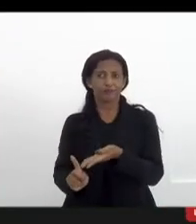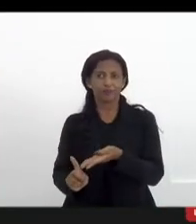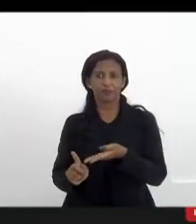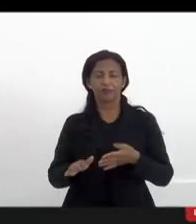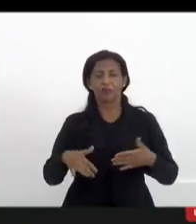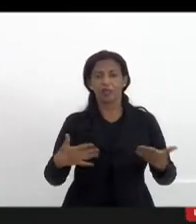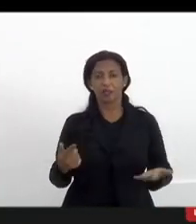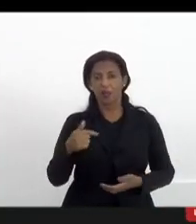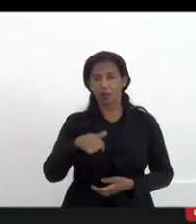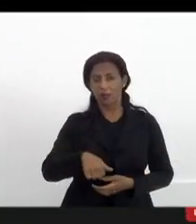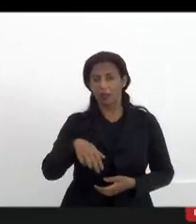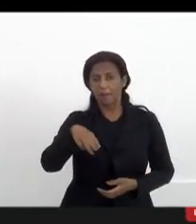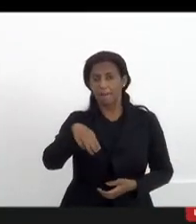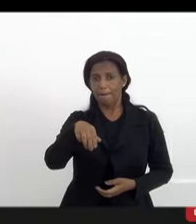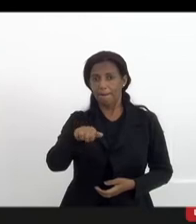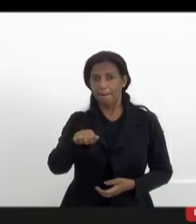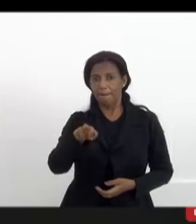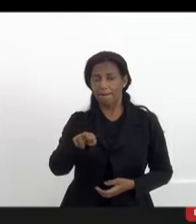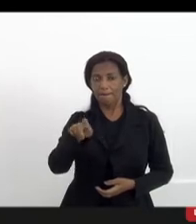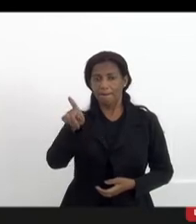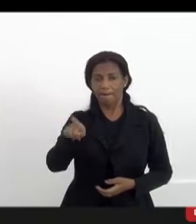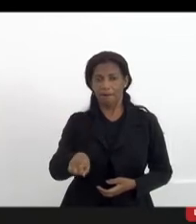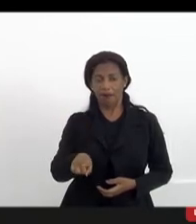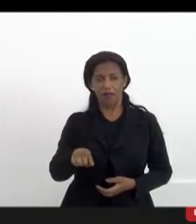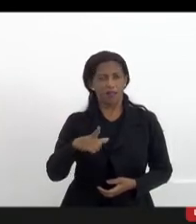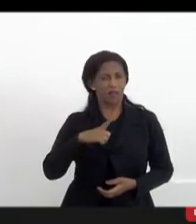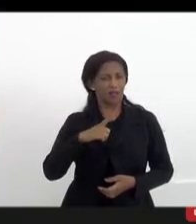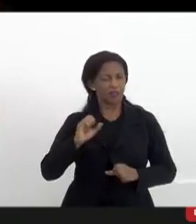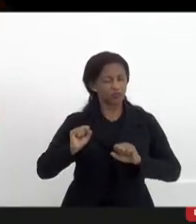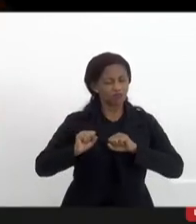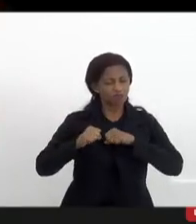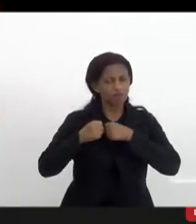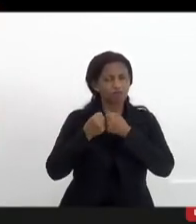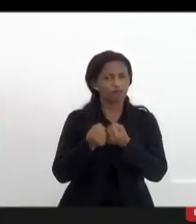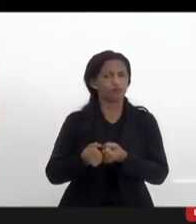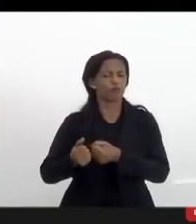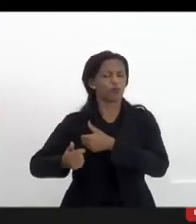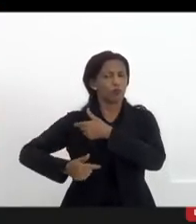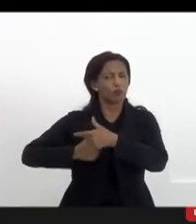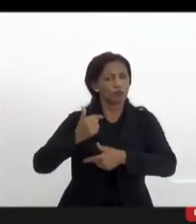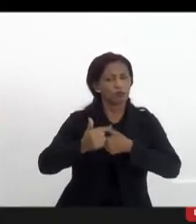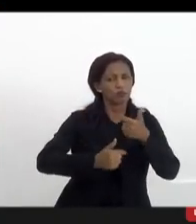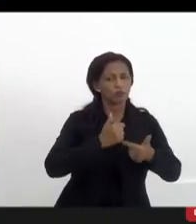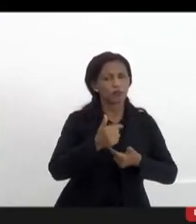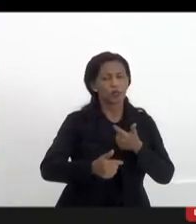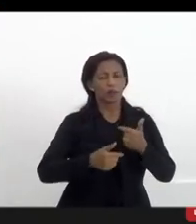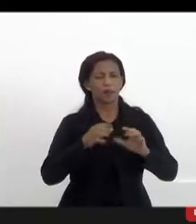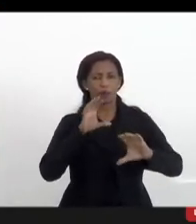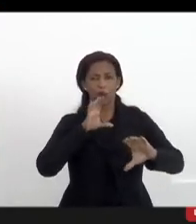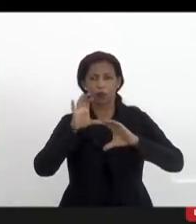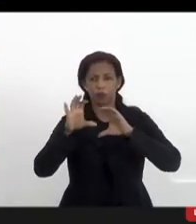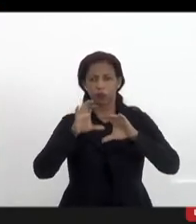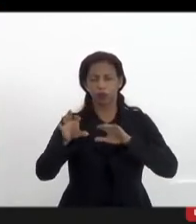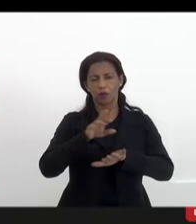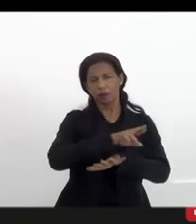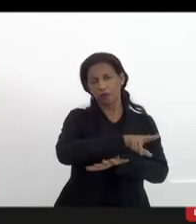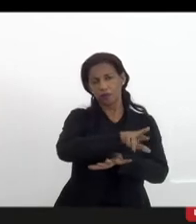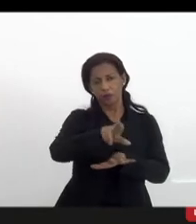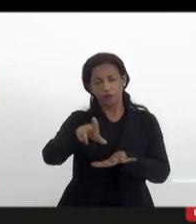então aqui na Maré a gente tem um engajamento muito forte na comunicação, são diversos comunicadores